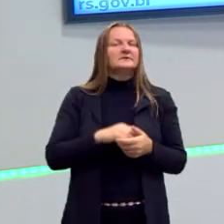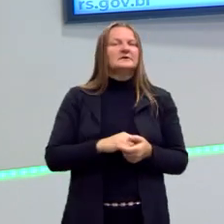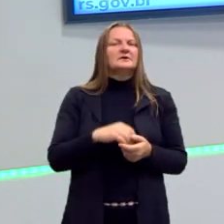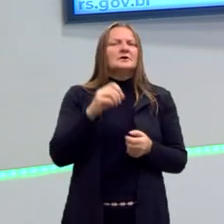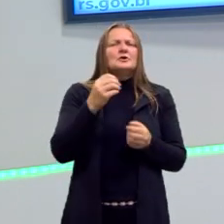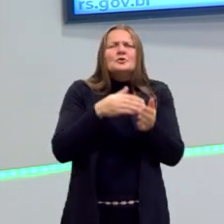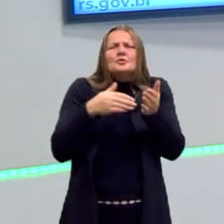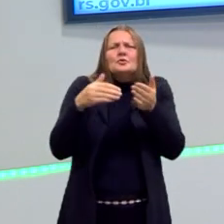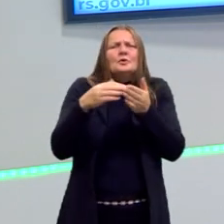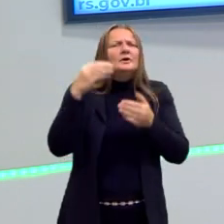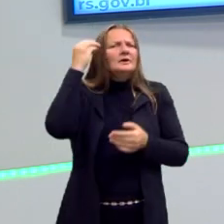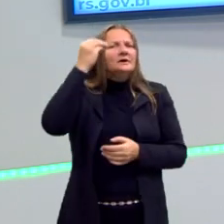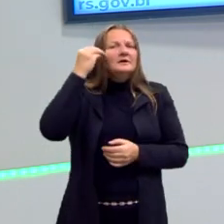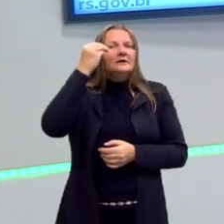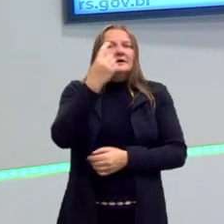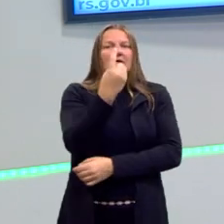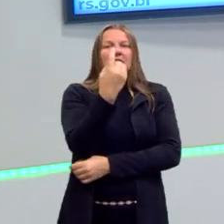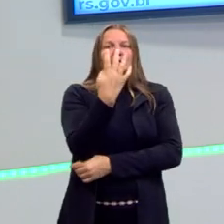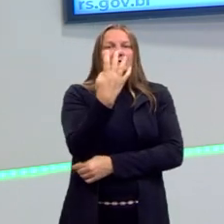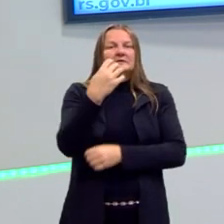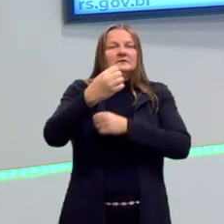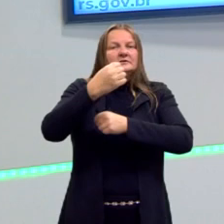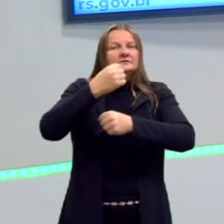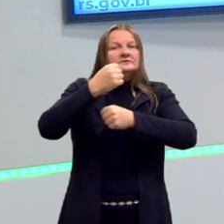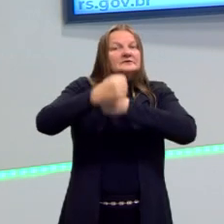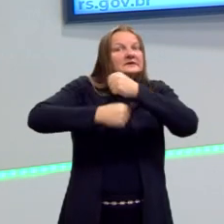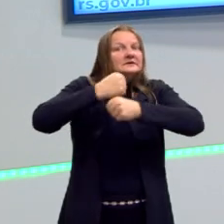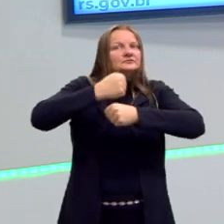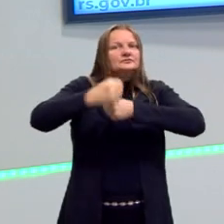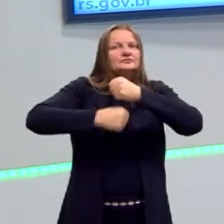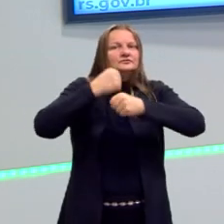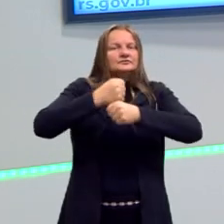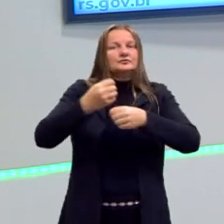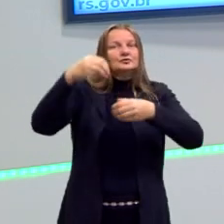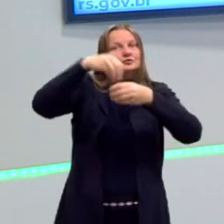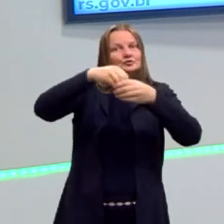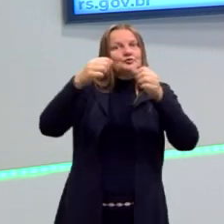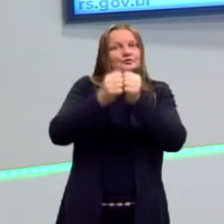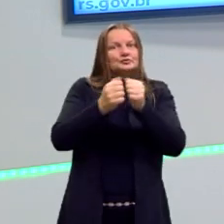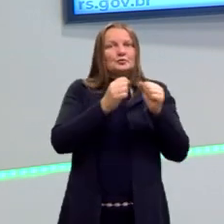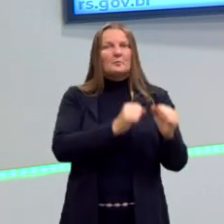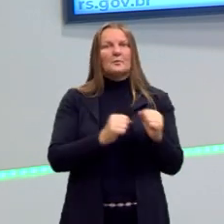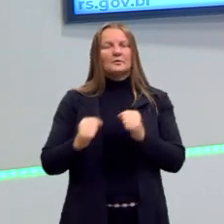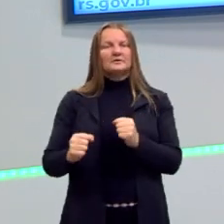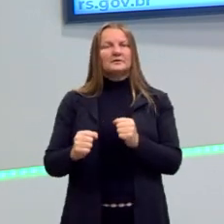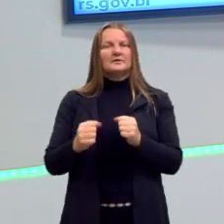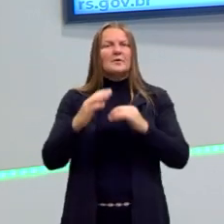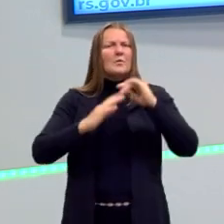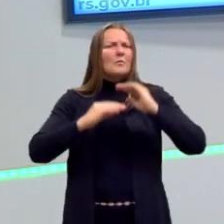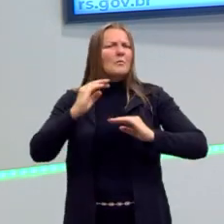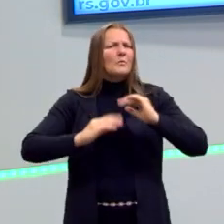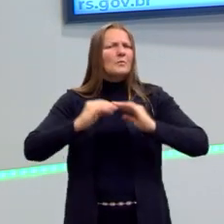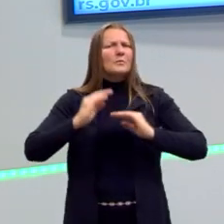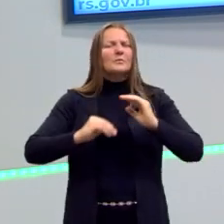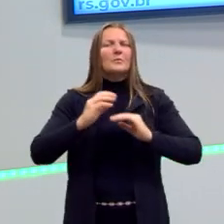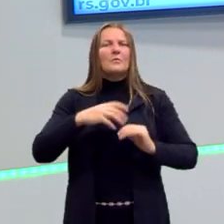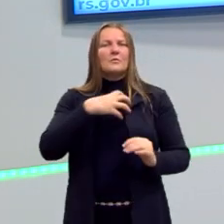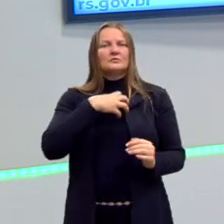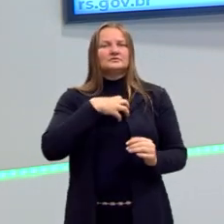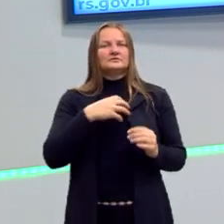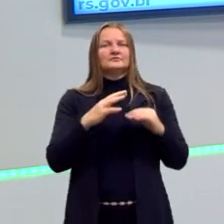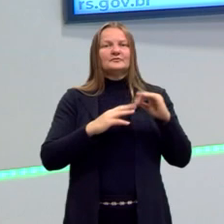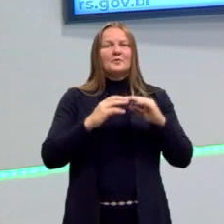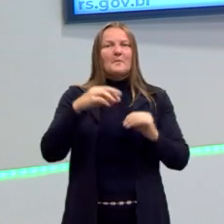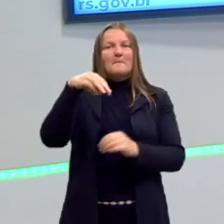experiências, esses 14 anos de experiência que ele esteve no poder, como as pessoas agiam e como o